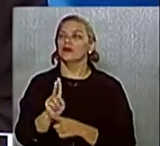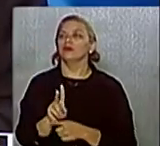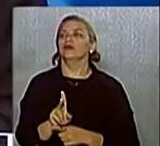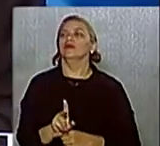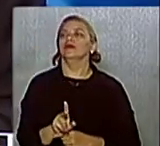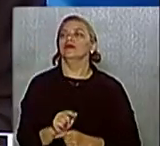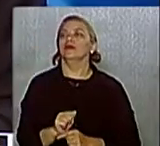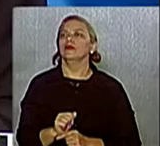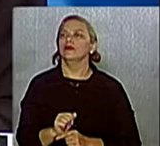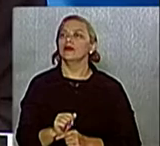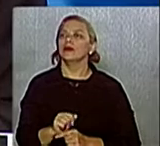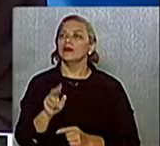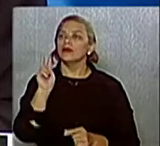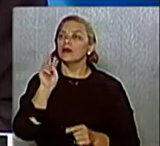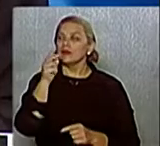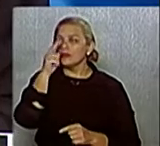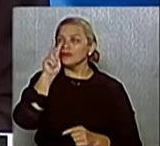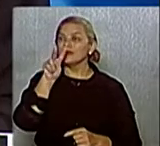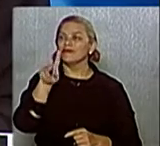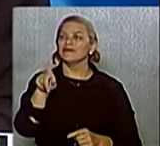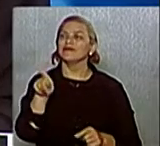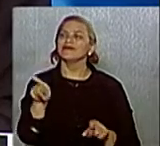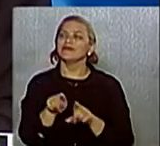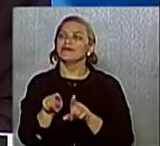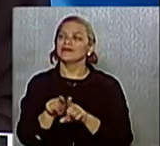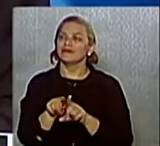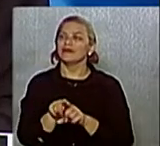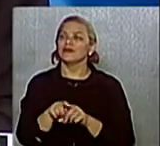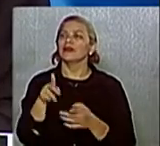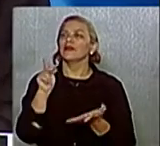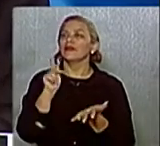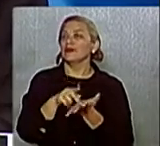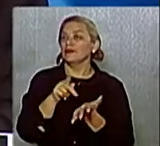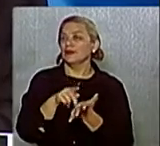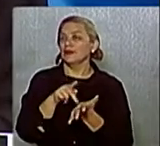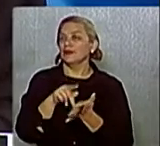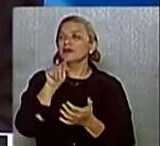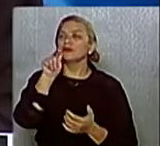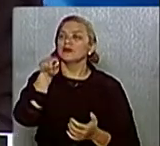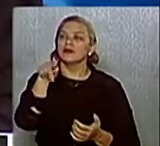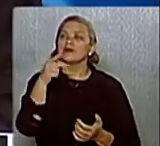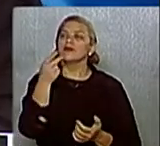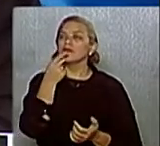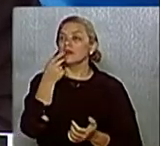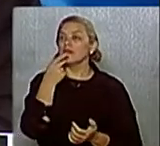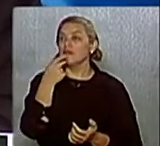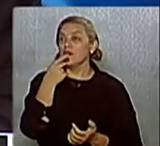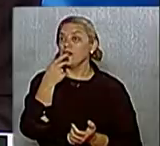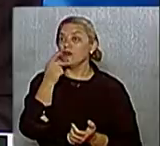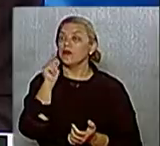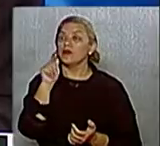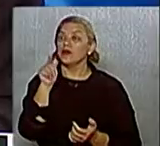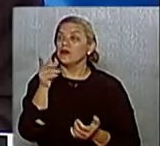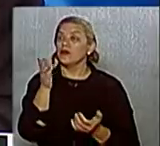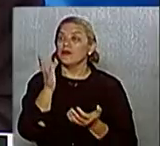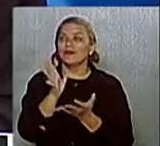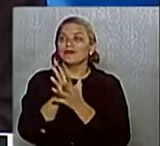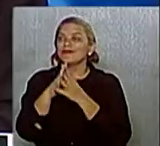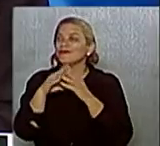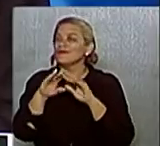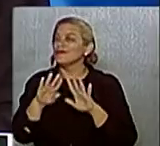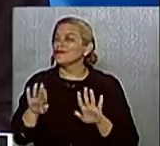gosto de ver também, Júnior, que na realidade, já que você falou que você acabou com o lixão em Guaratinguetá,